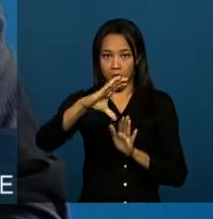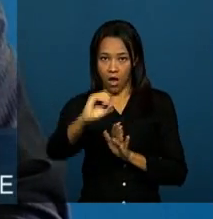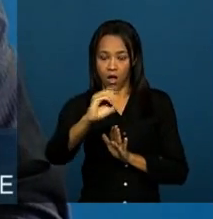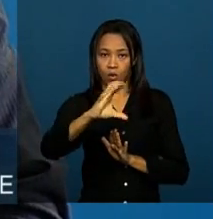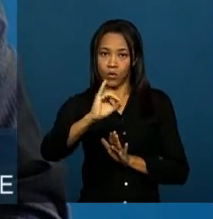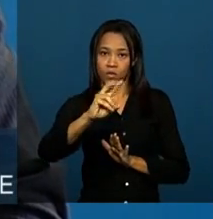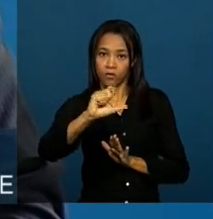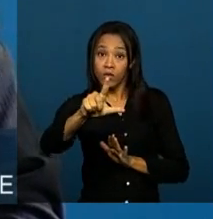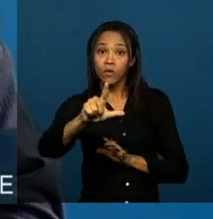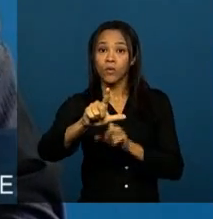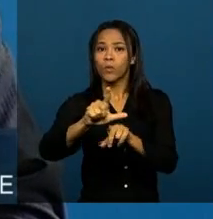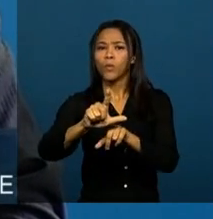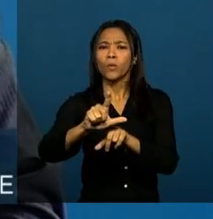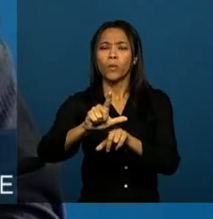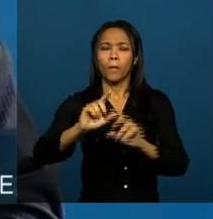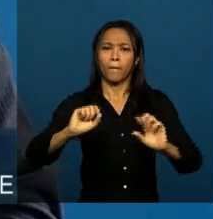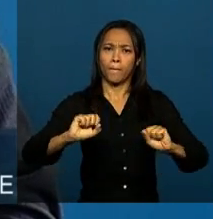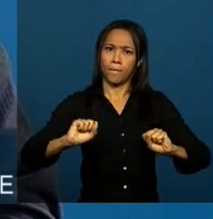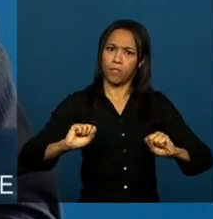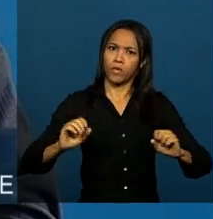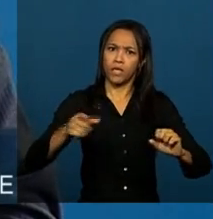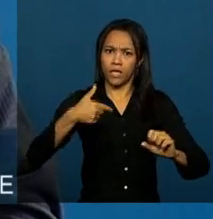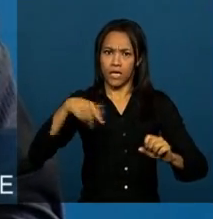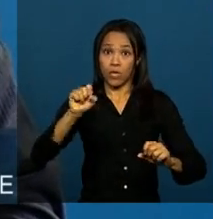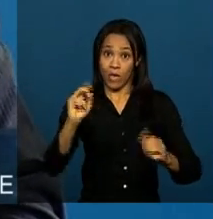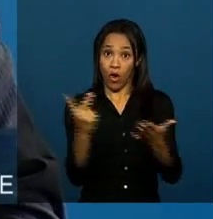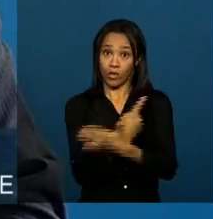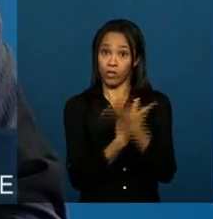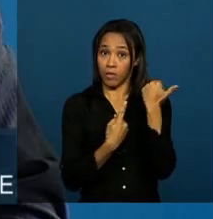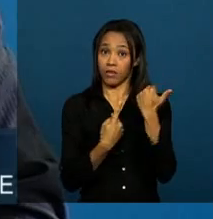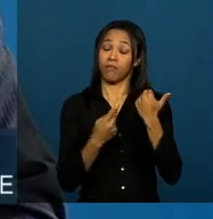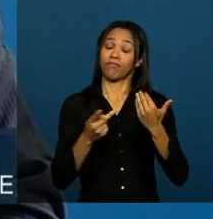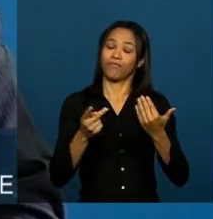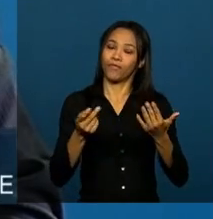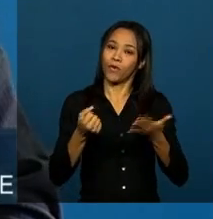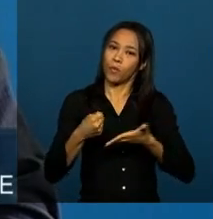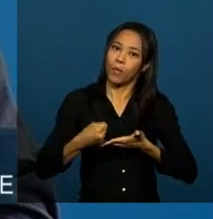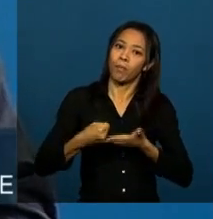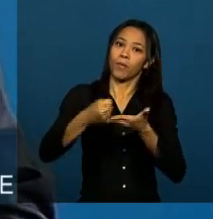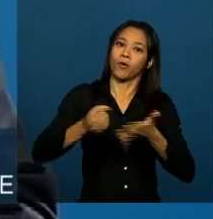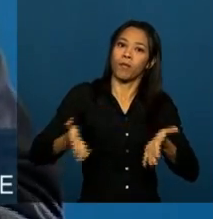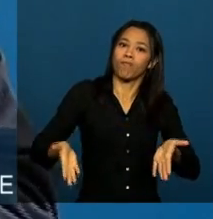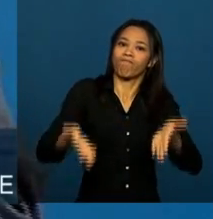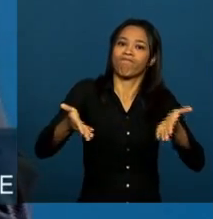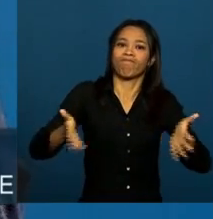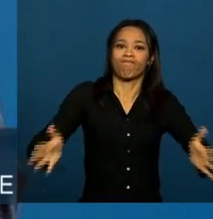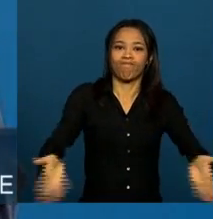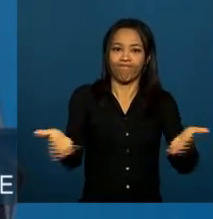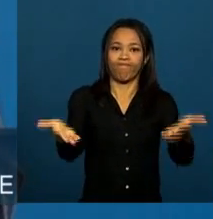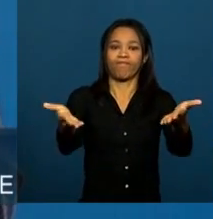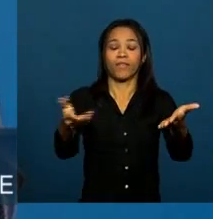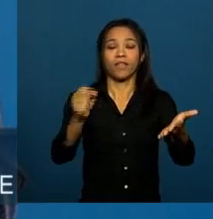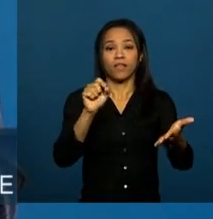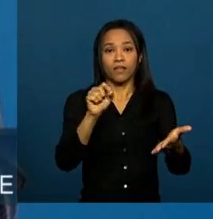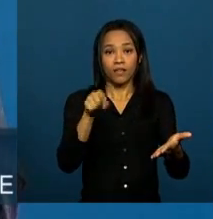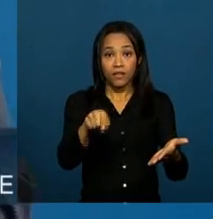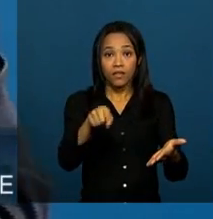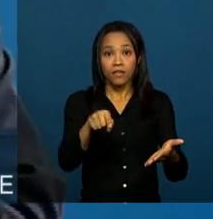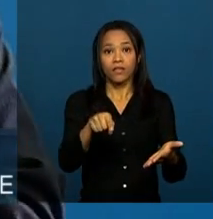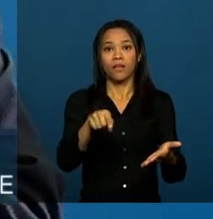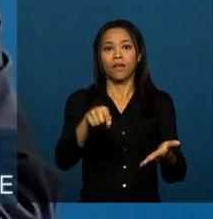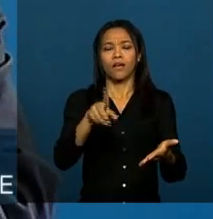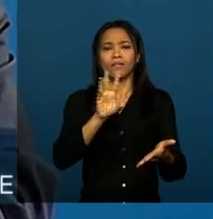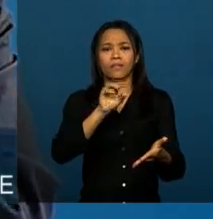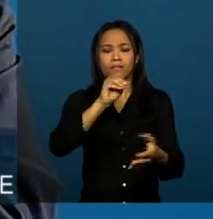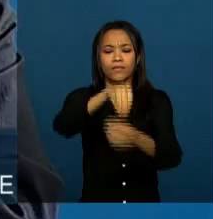permitiu ao Brasil ter uma das mais avançadas e modernas legislações que trazem para o campo da rede